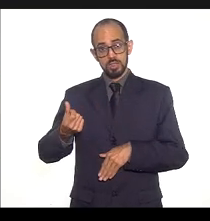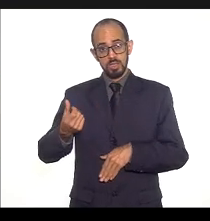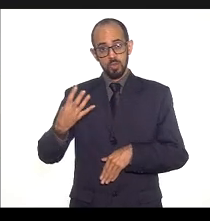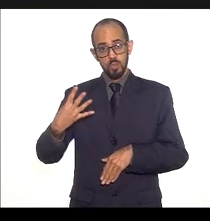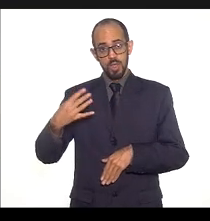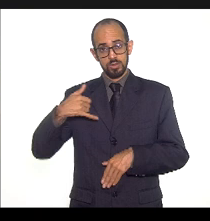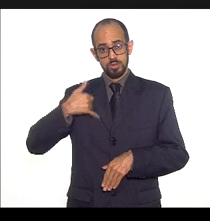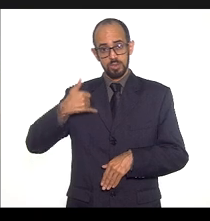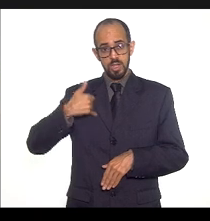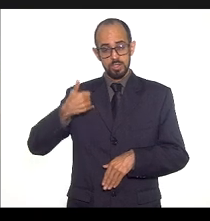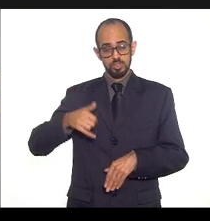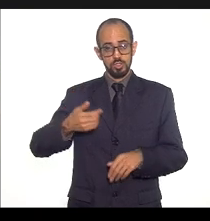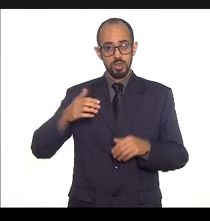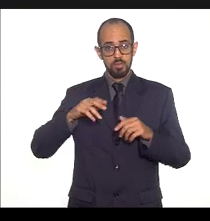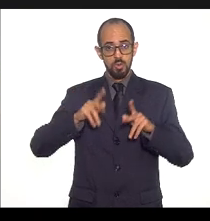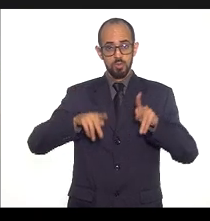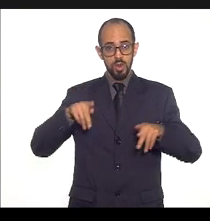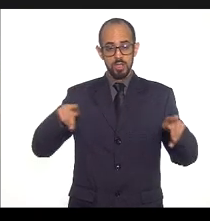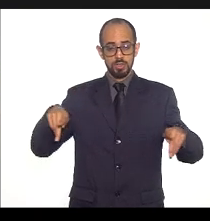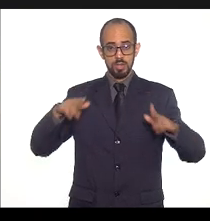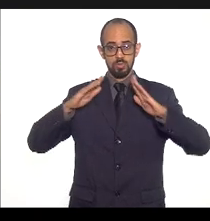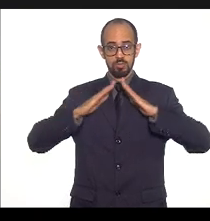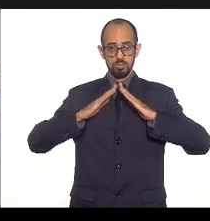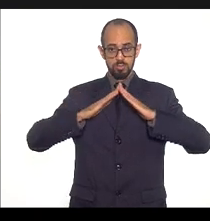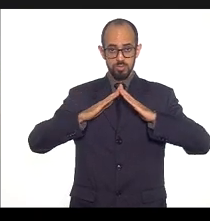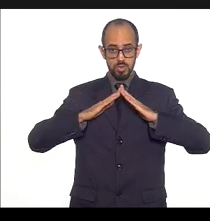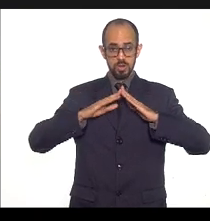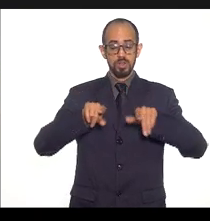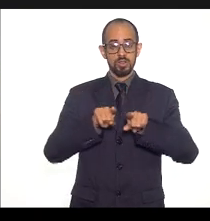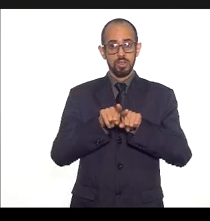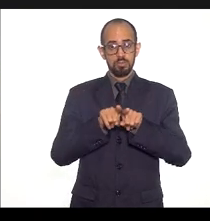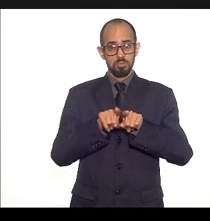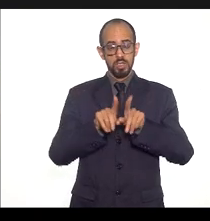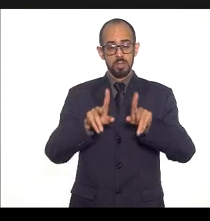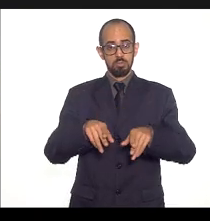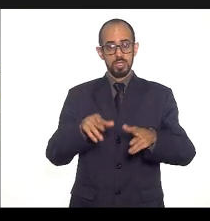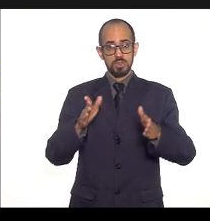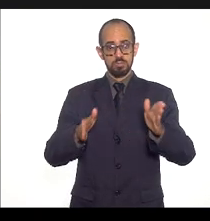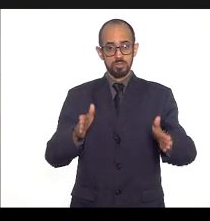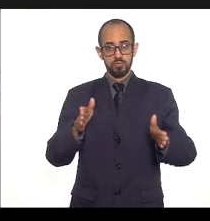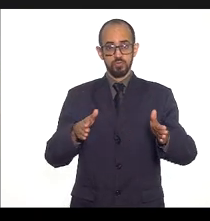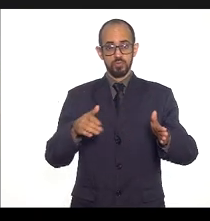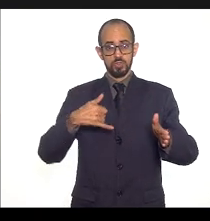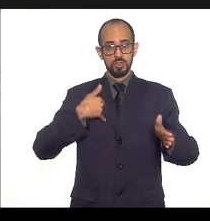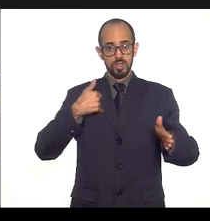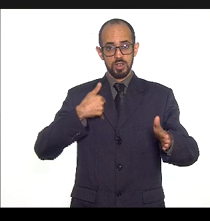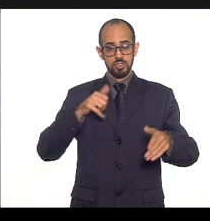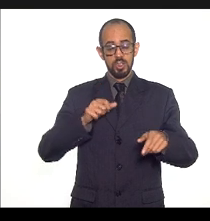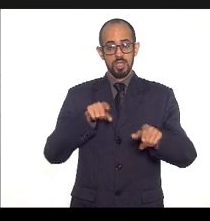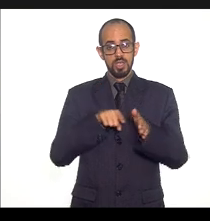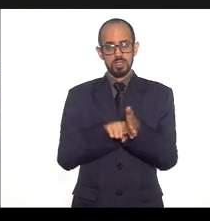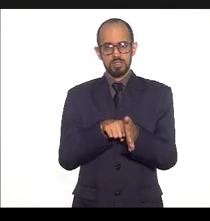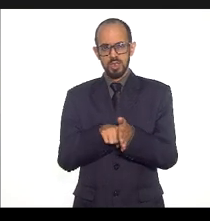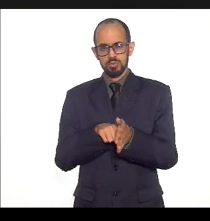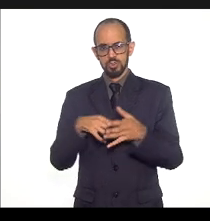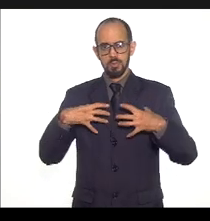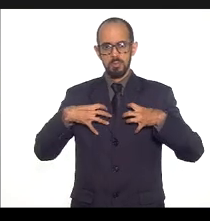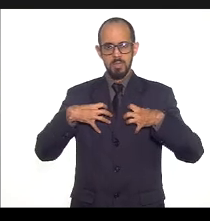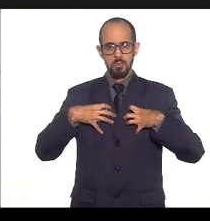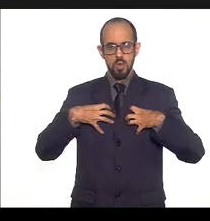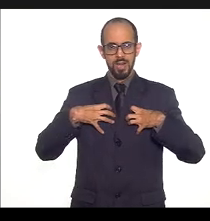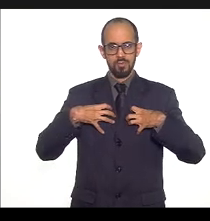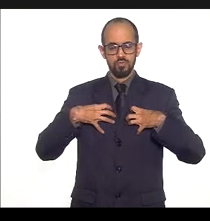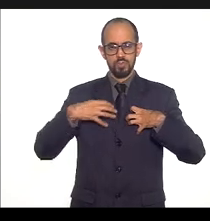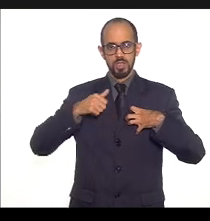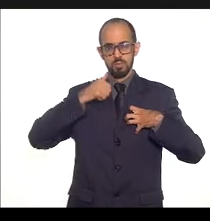determinado local e a população da mesma faixa etária indicador 12 razão de exames mamografia de rastreamento realizados